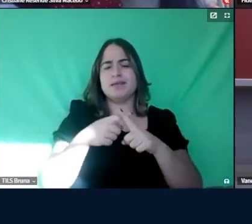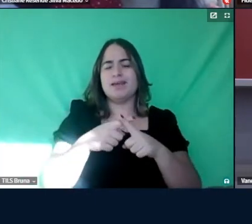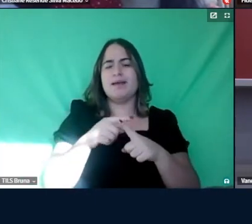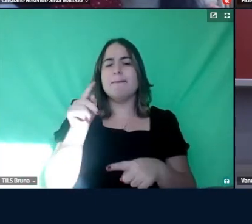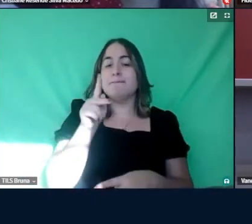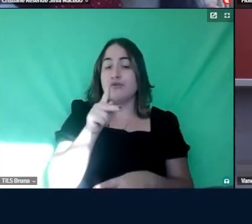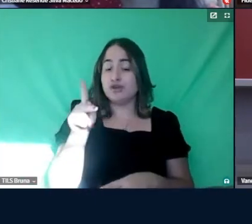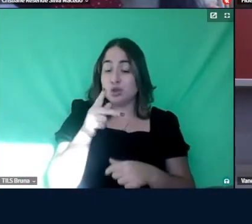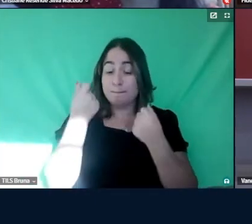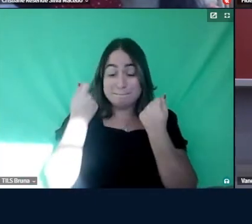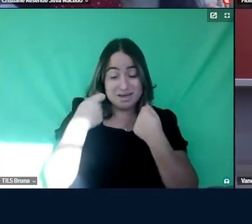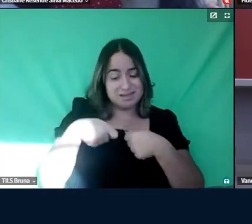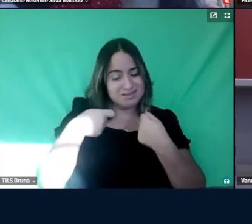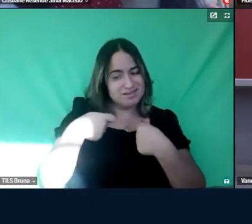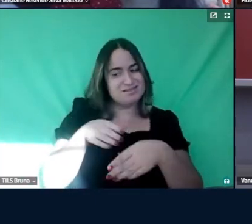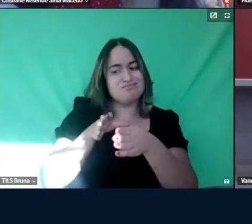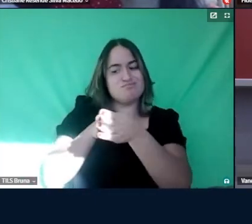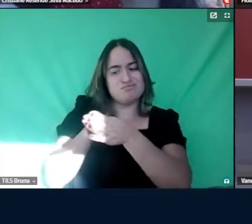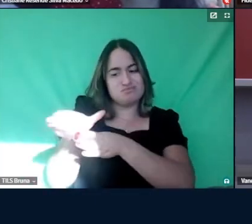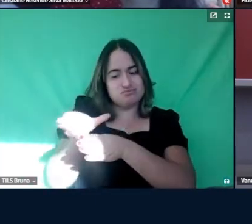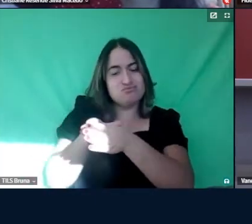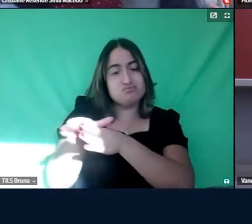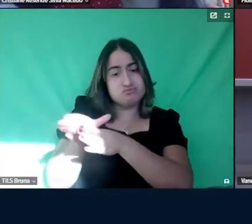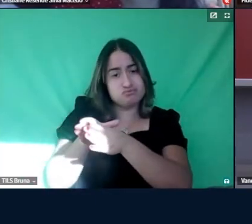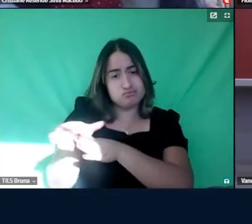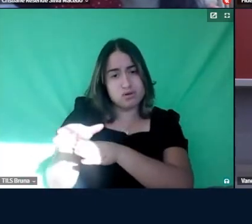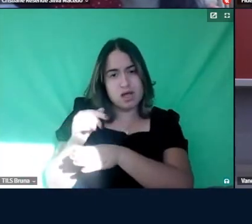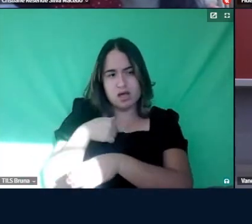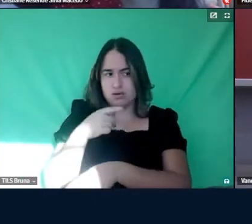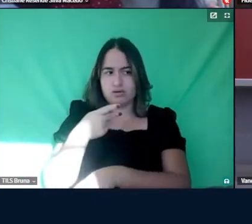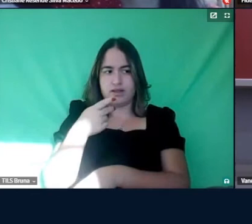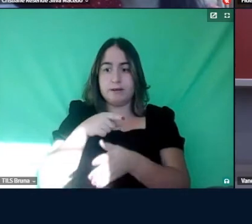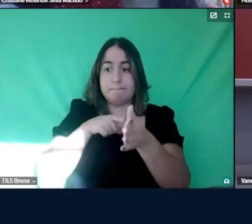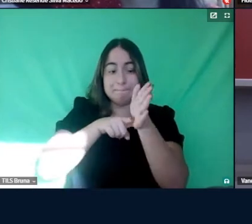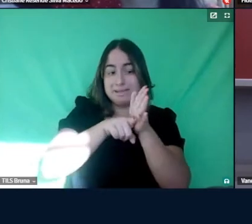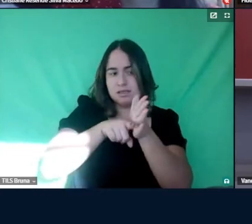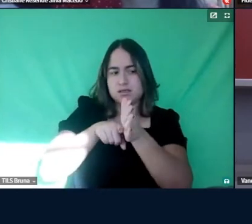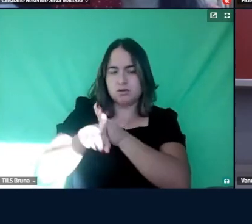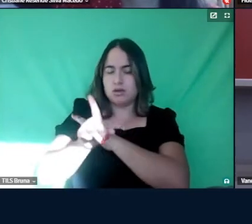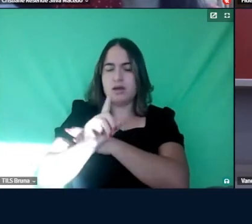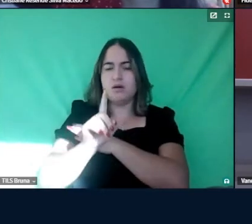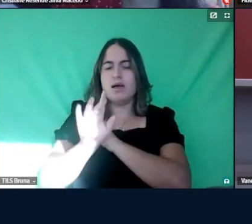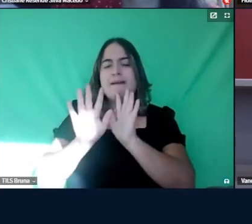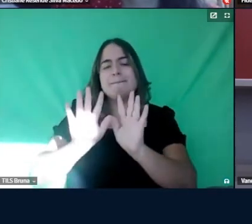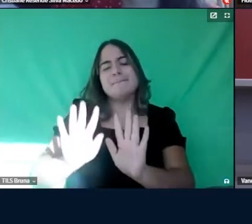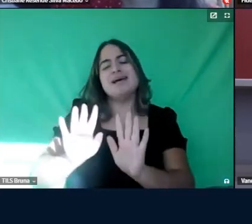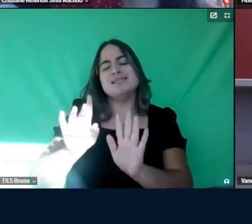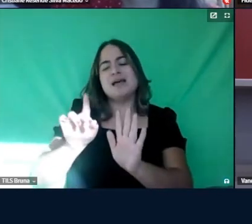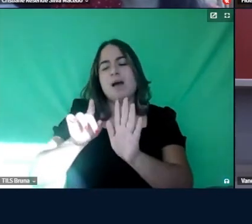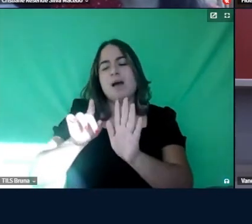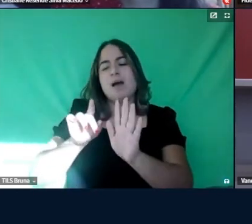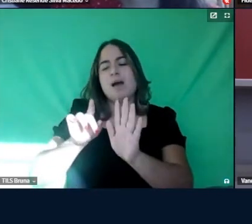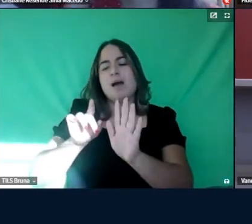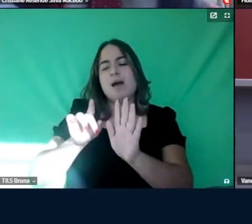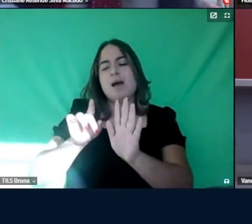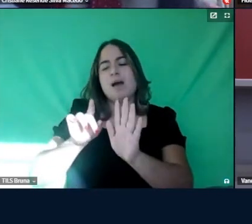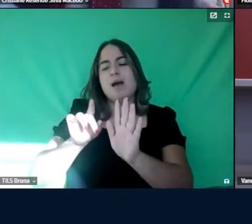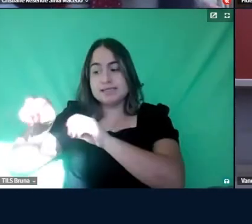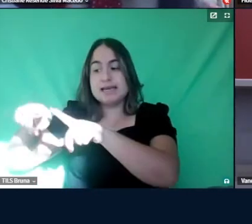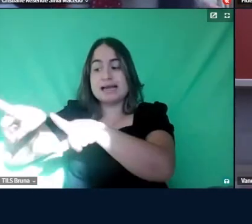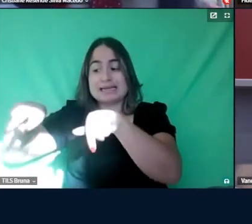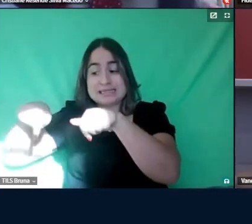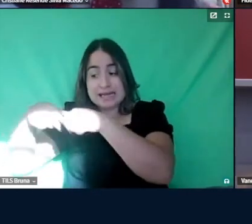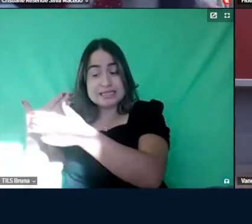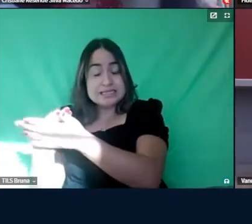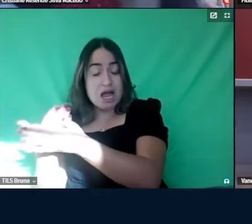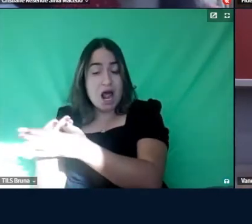orientações, né, não estou falando nem enquanto pesquisadores, mas os professores que estão lá na sala de aula e que a